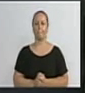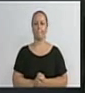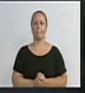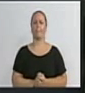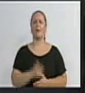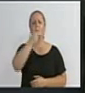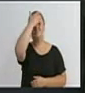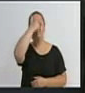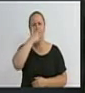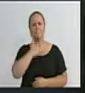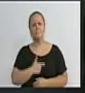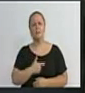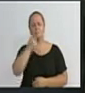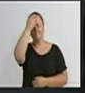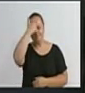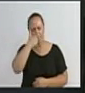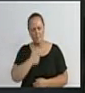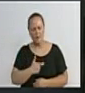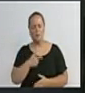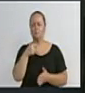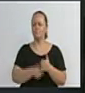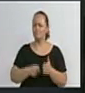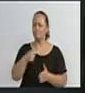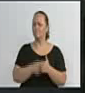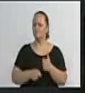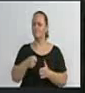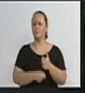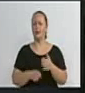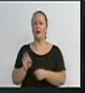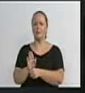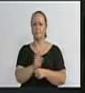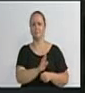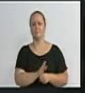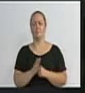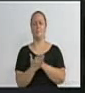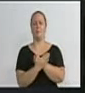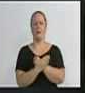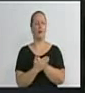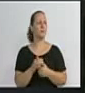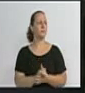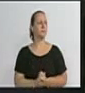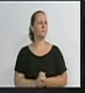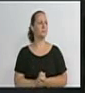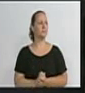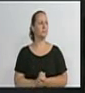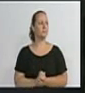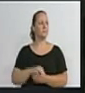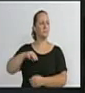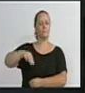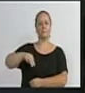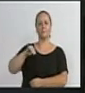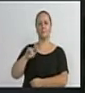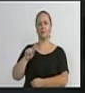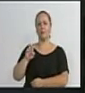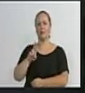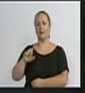um ser humano que fez muito por aquele bairro. Nosso grande amigo Miguel, conhecido como